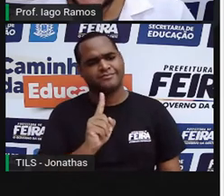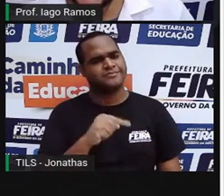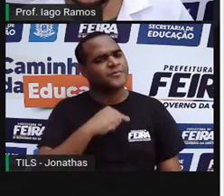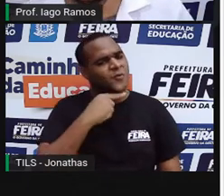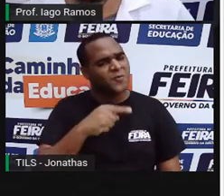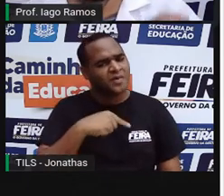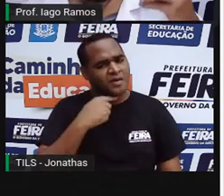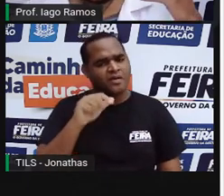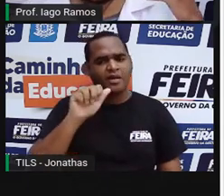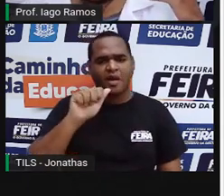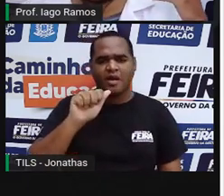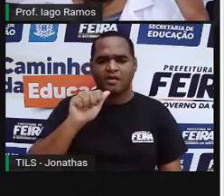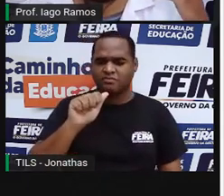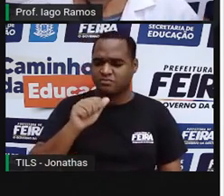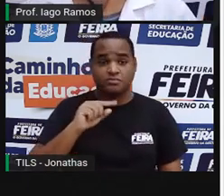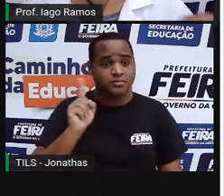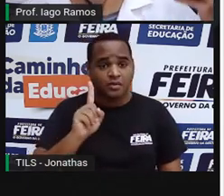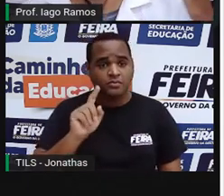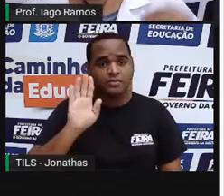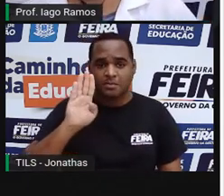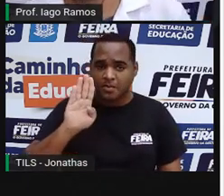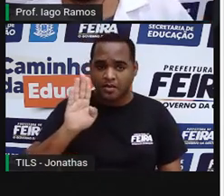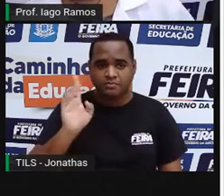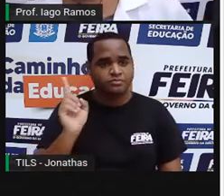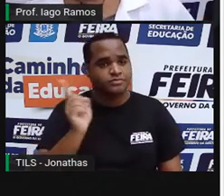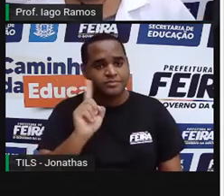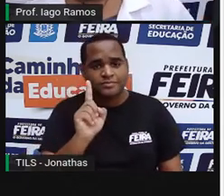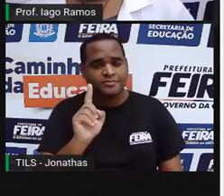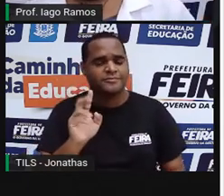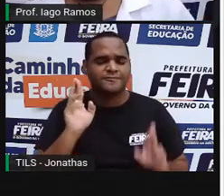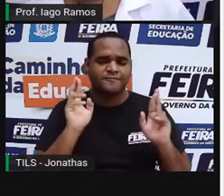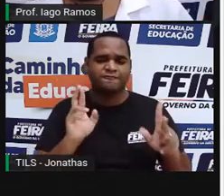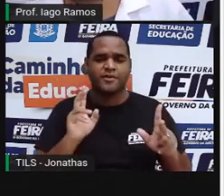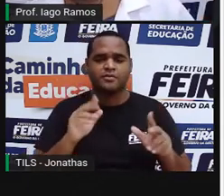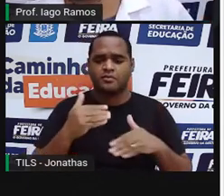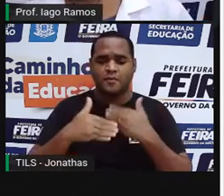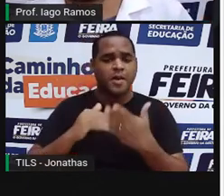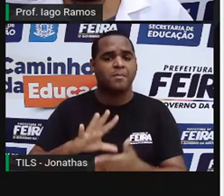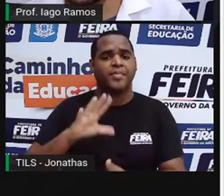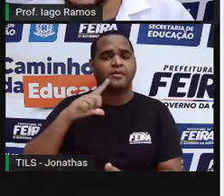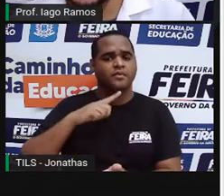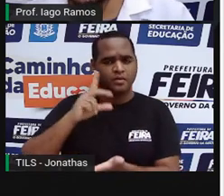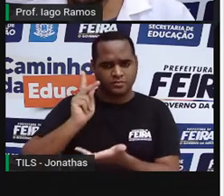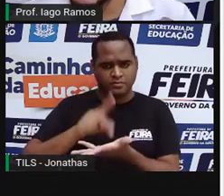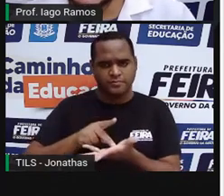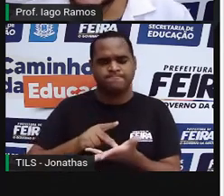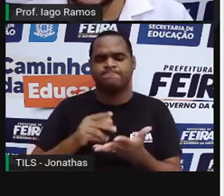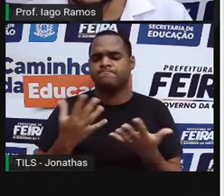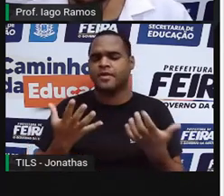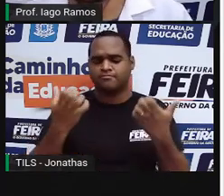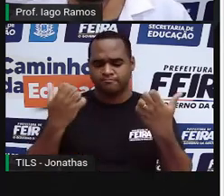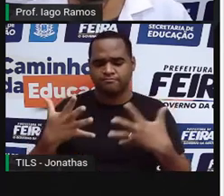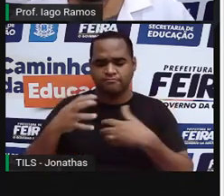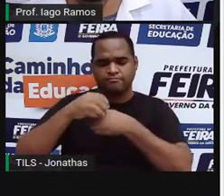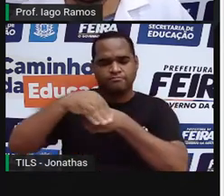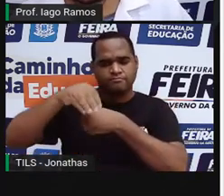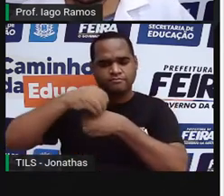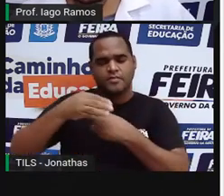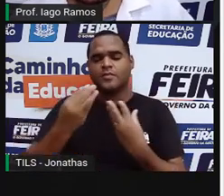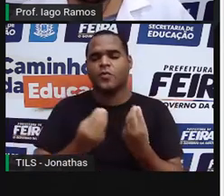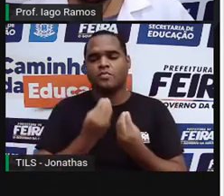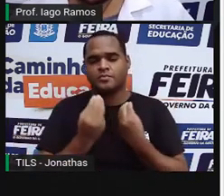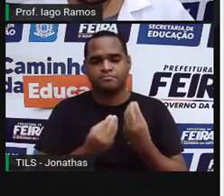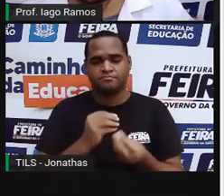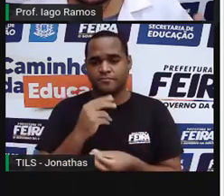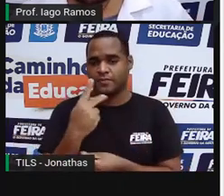garantir que isso, que essas coisas aconteçam. Então, o é que eu estou querendo trazer para você? Que